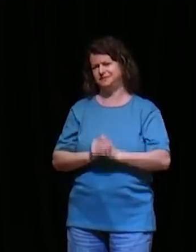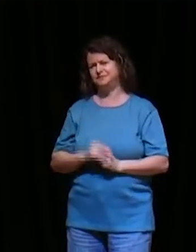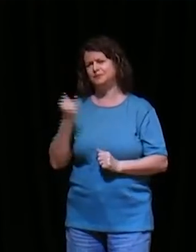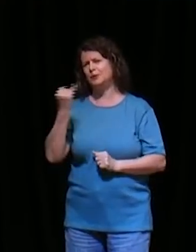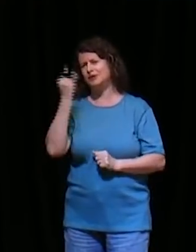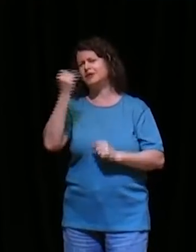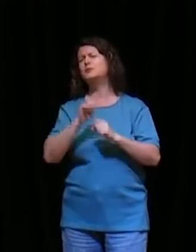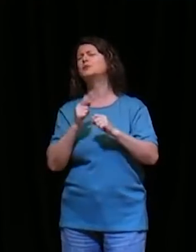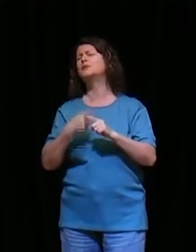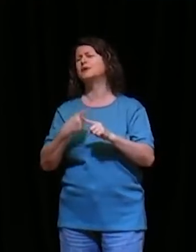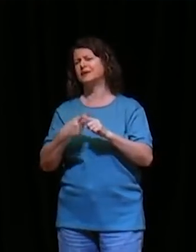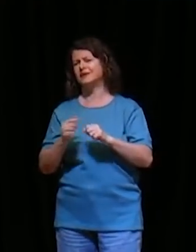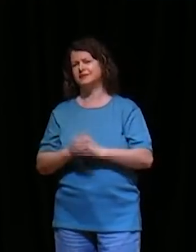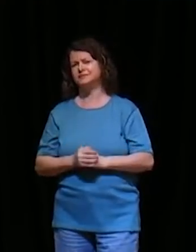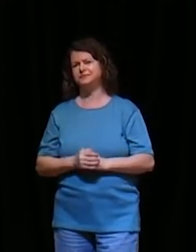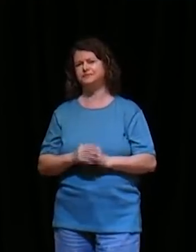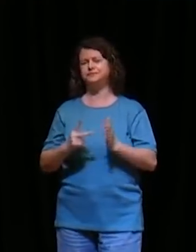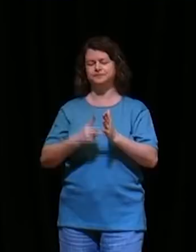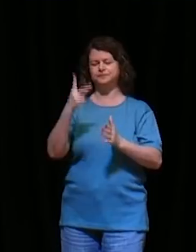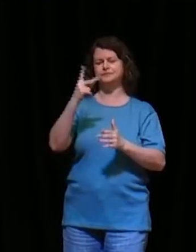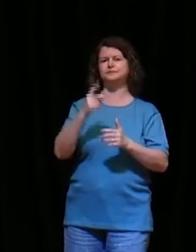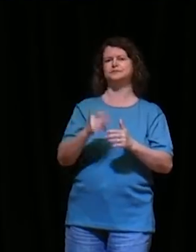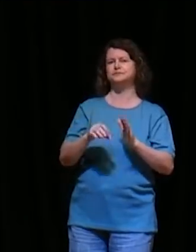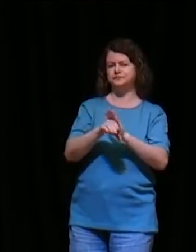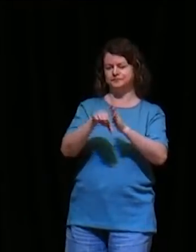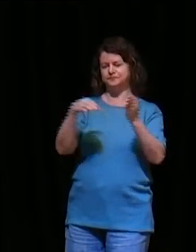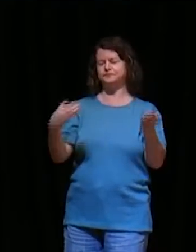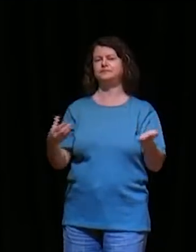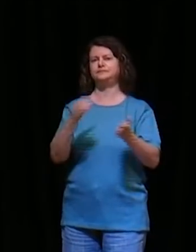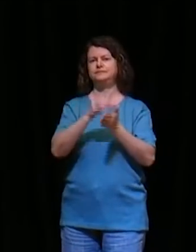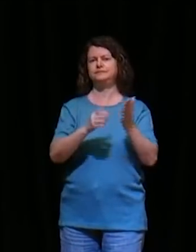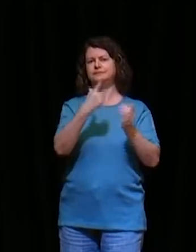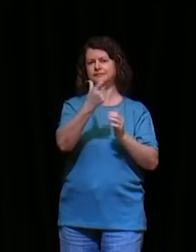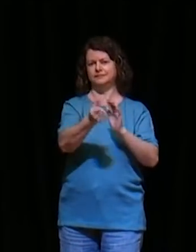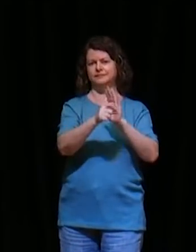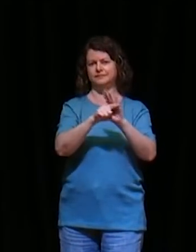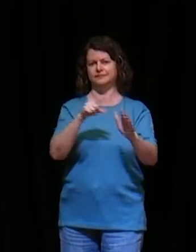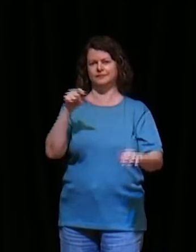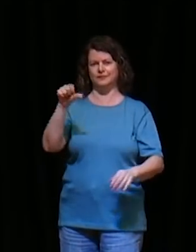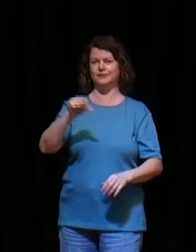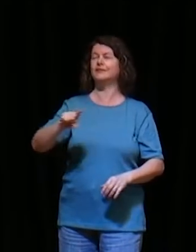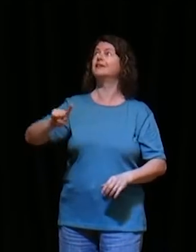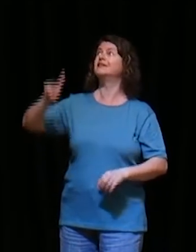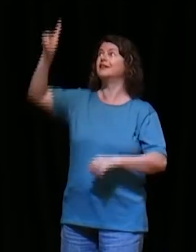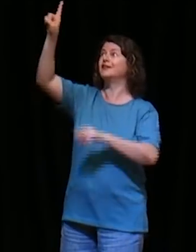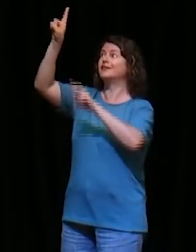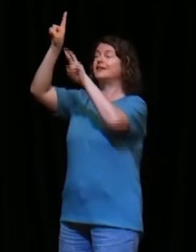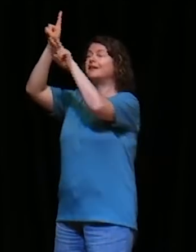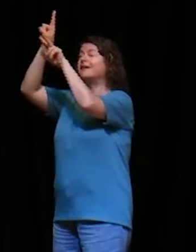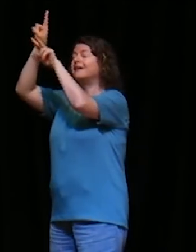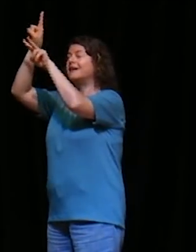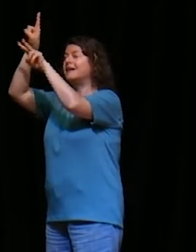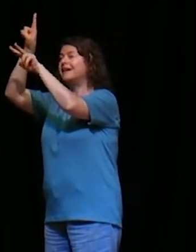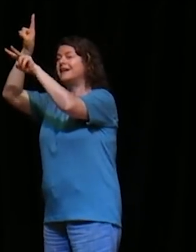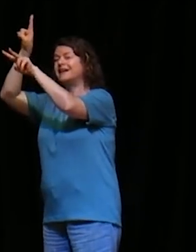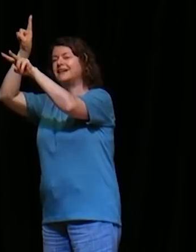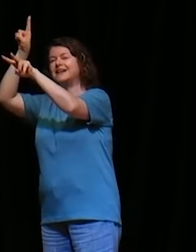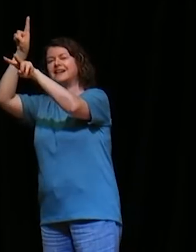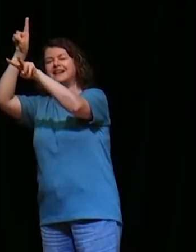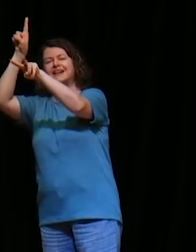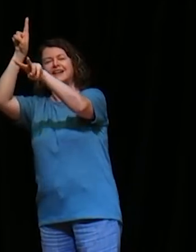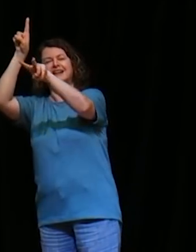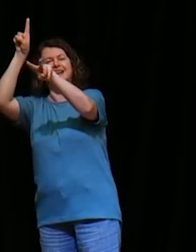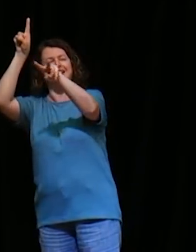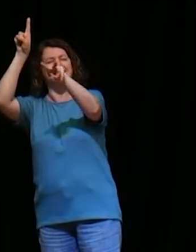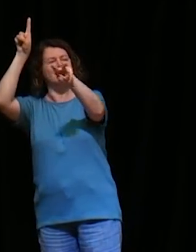Eu devorar, segundo Crônica, 16,9, porque os olhos do Senhor, estão atentos, sobre toda a terra, para fortalecer, aqueles que se